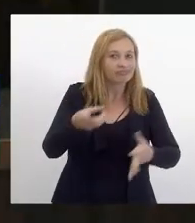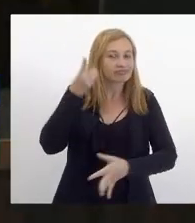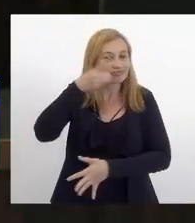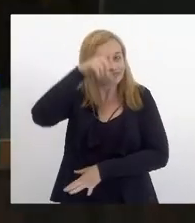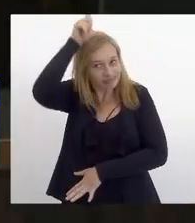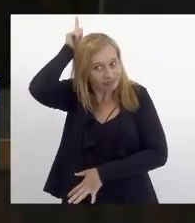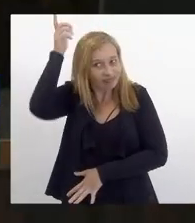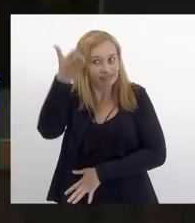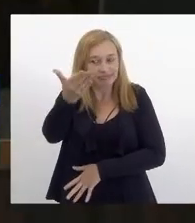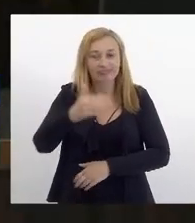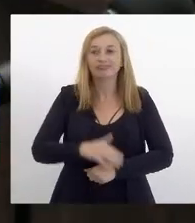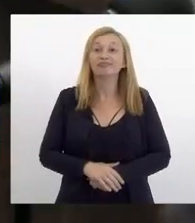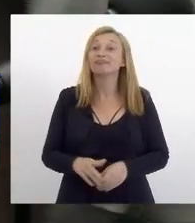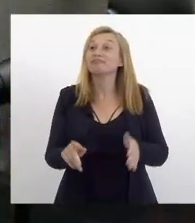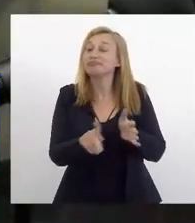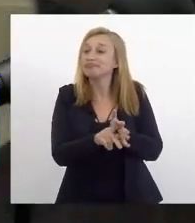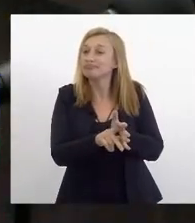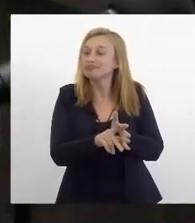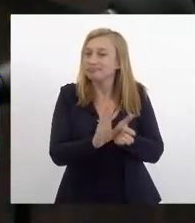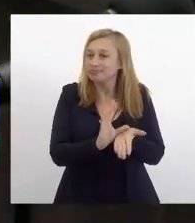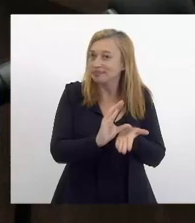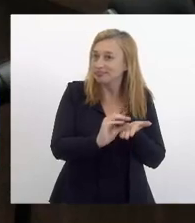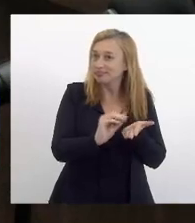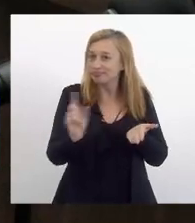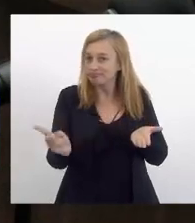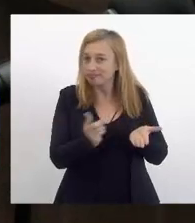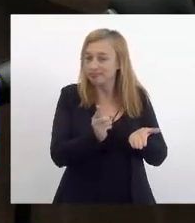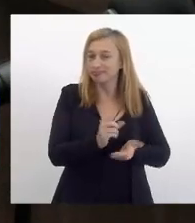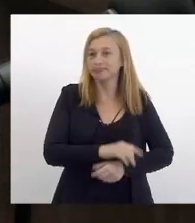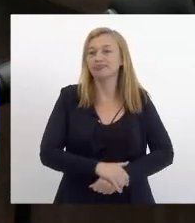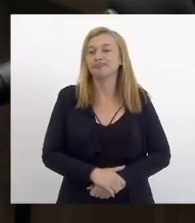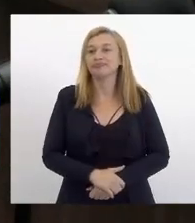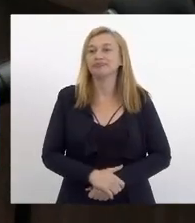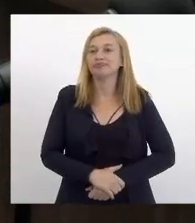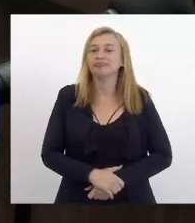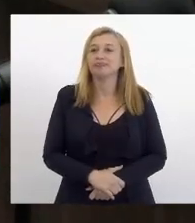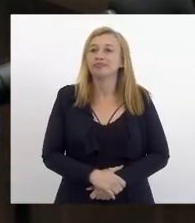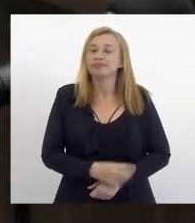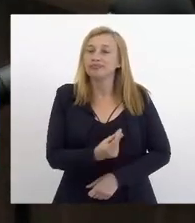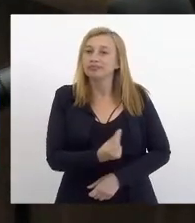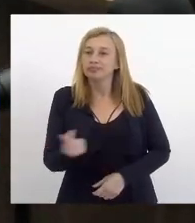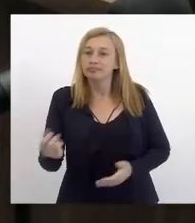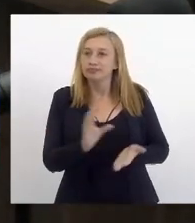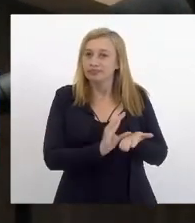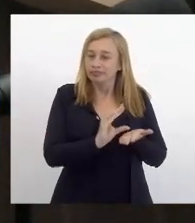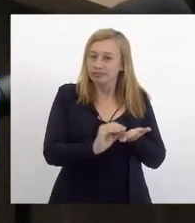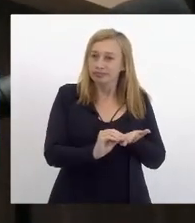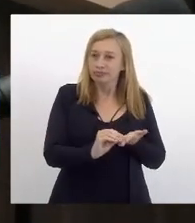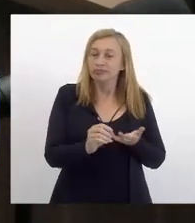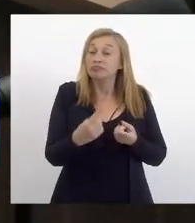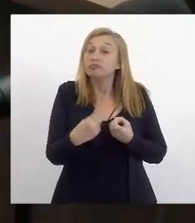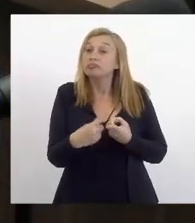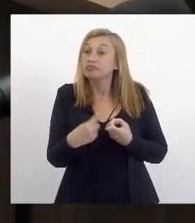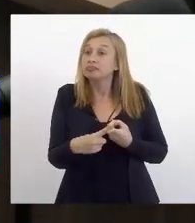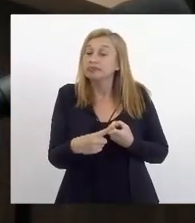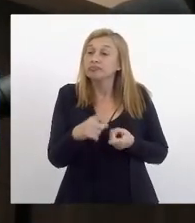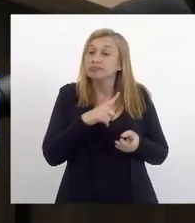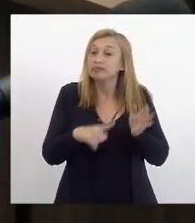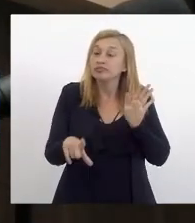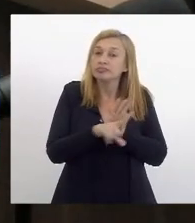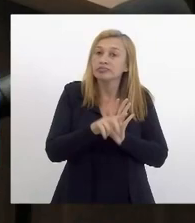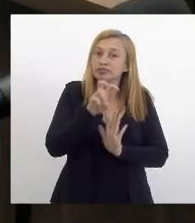esse projeto veio a pauta e saiu de pauta porque tinha a lei